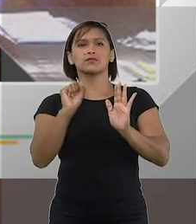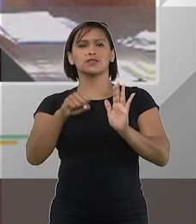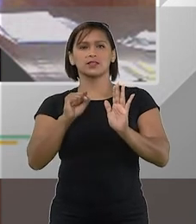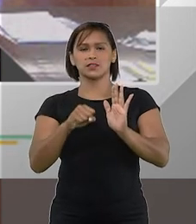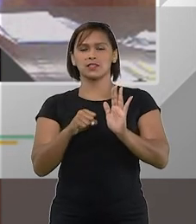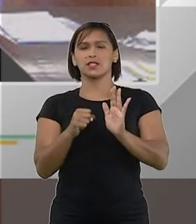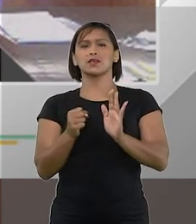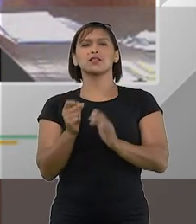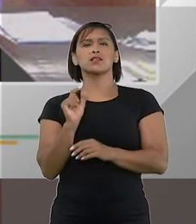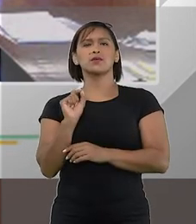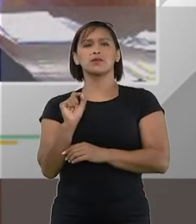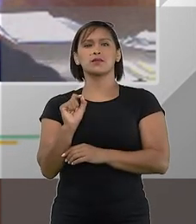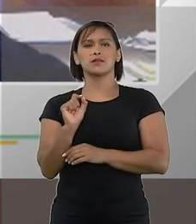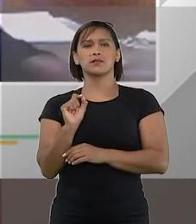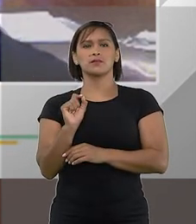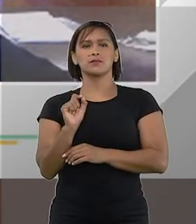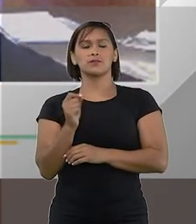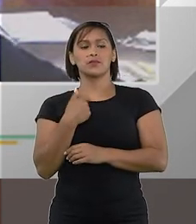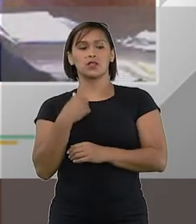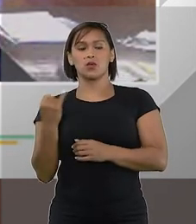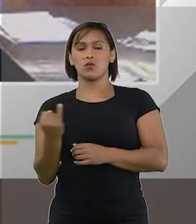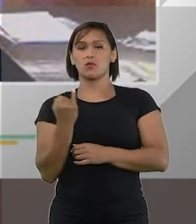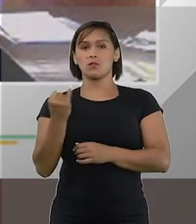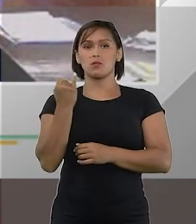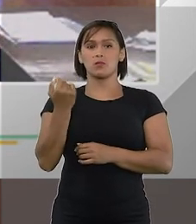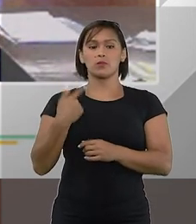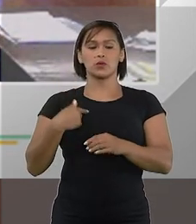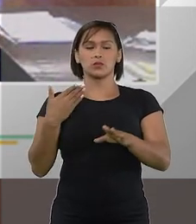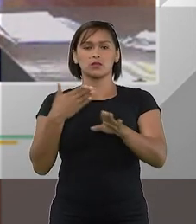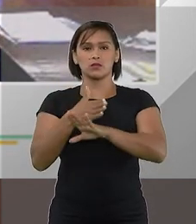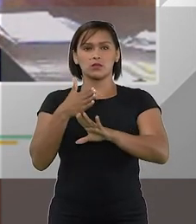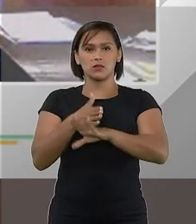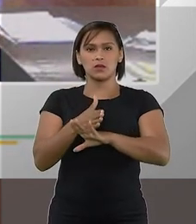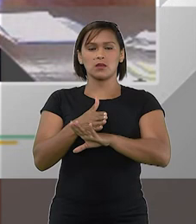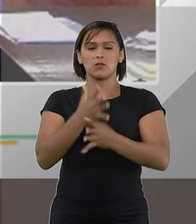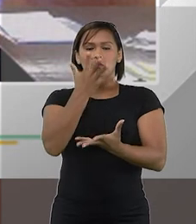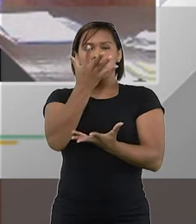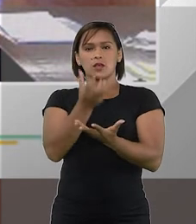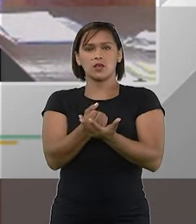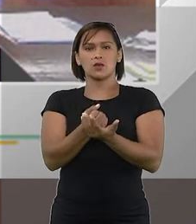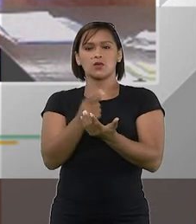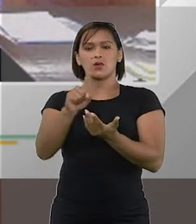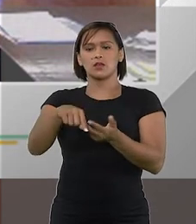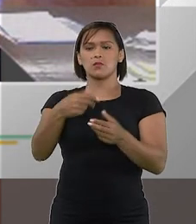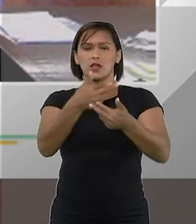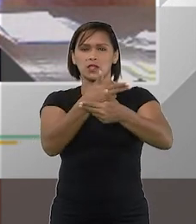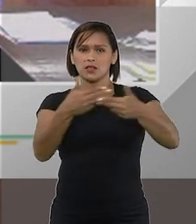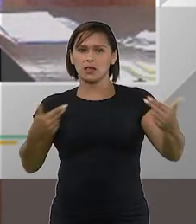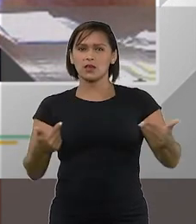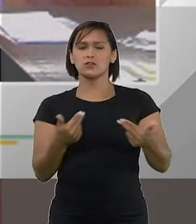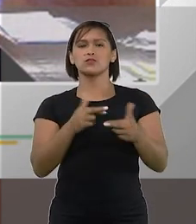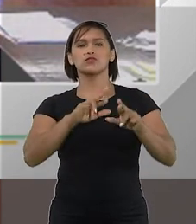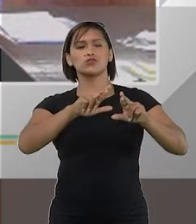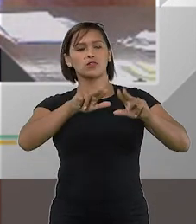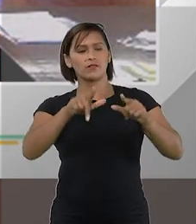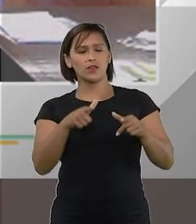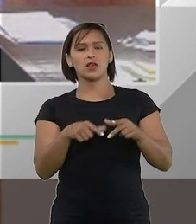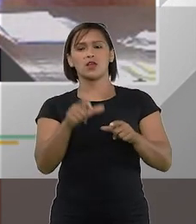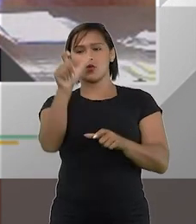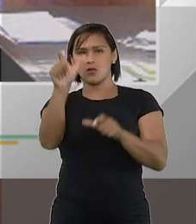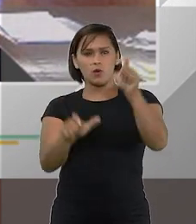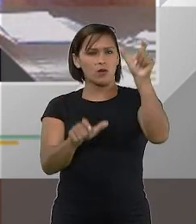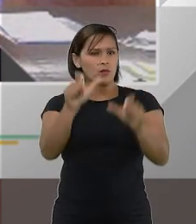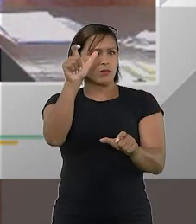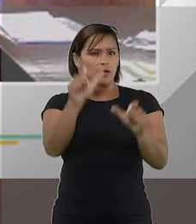exatamente o grande berço para o acolhimento dessas situações porque definia com qualquer